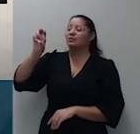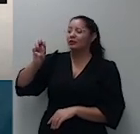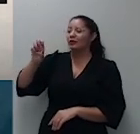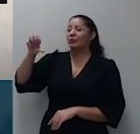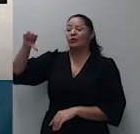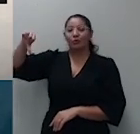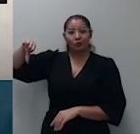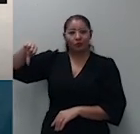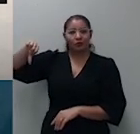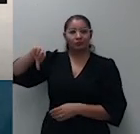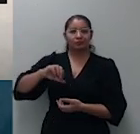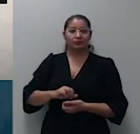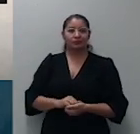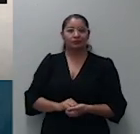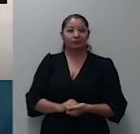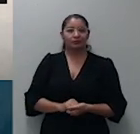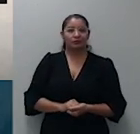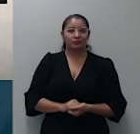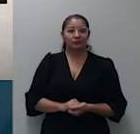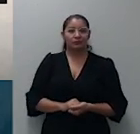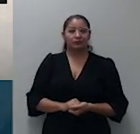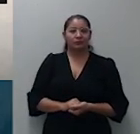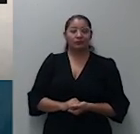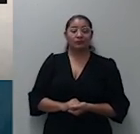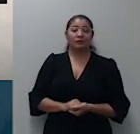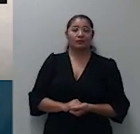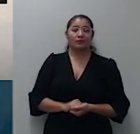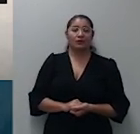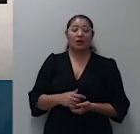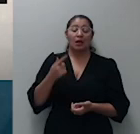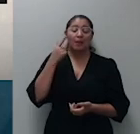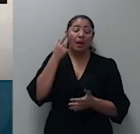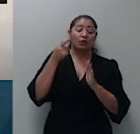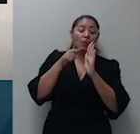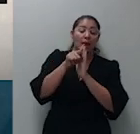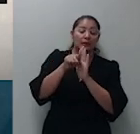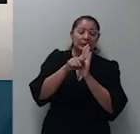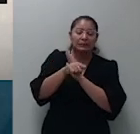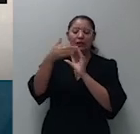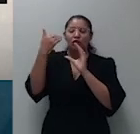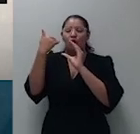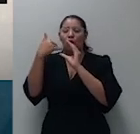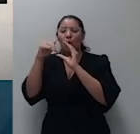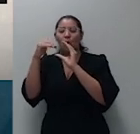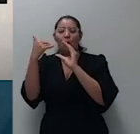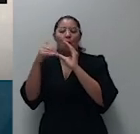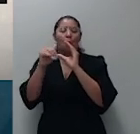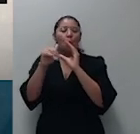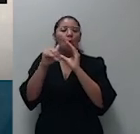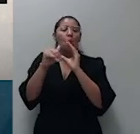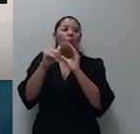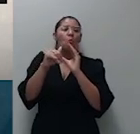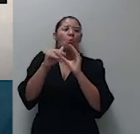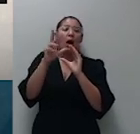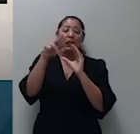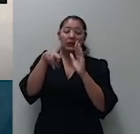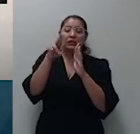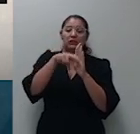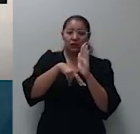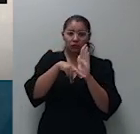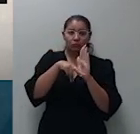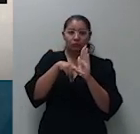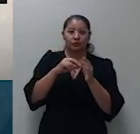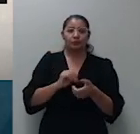e submeto ao exame do colegiado uma questão de ordem que diz